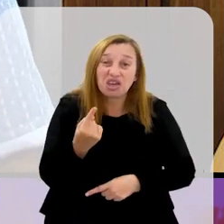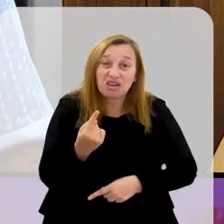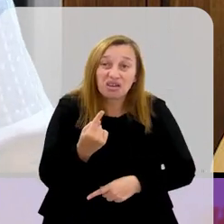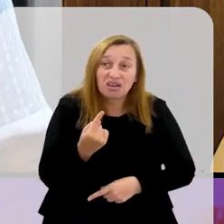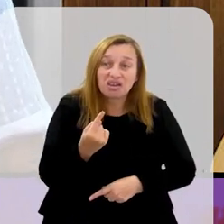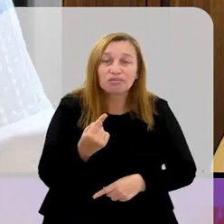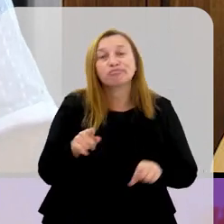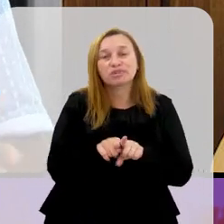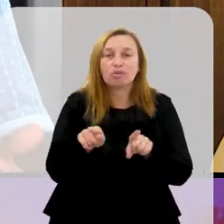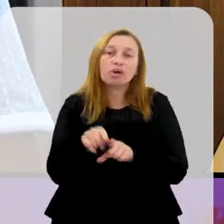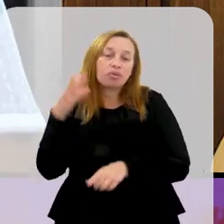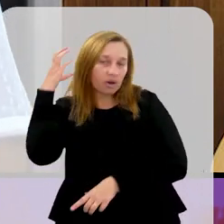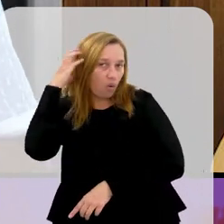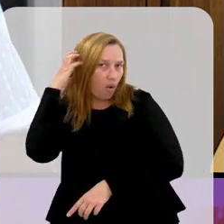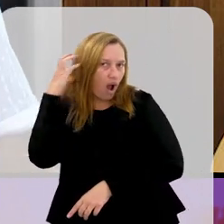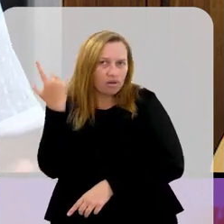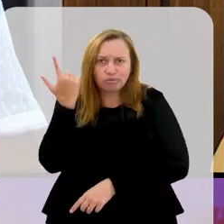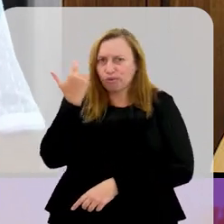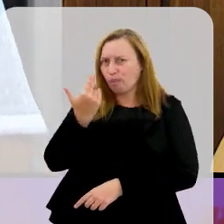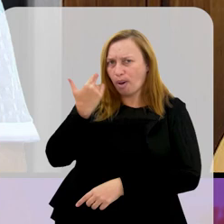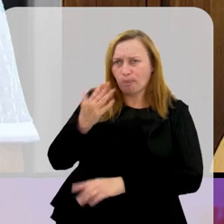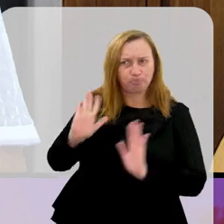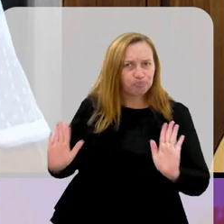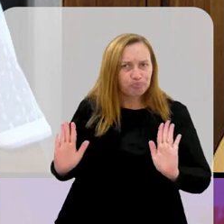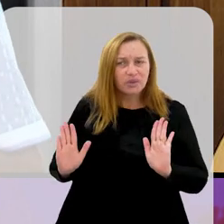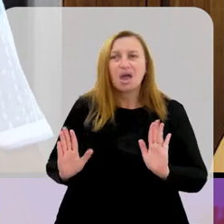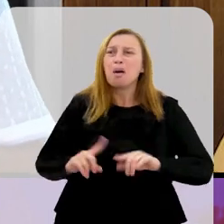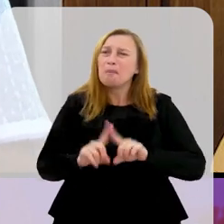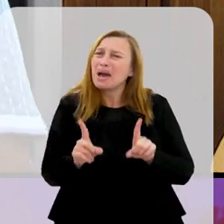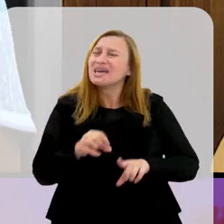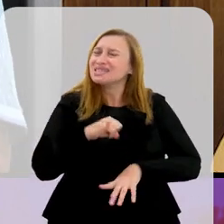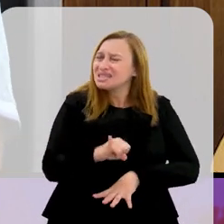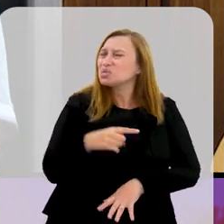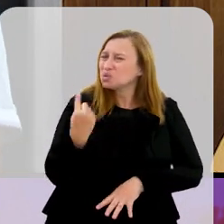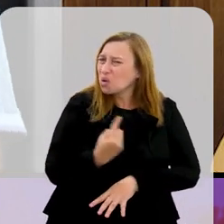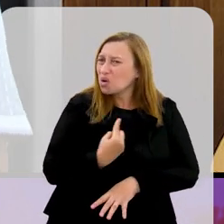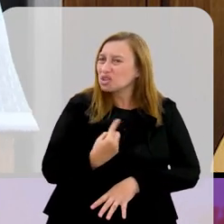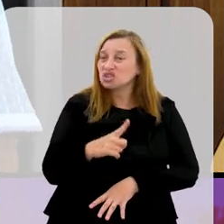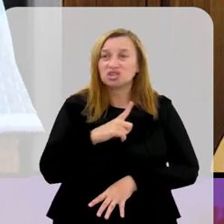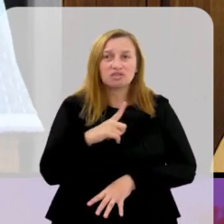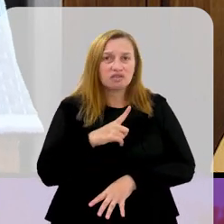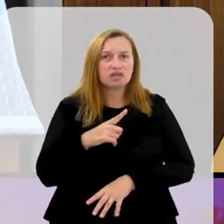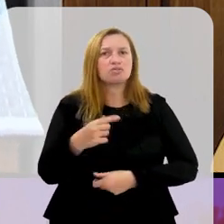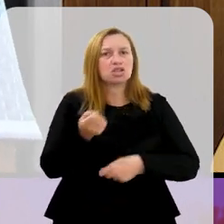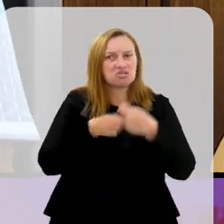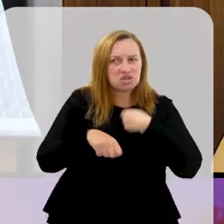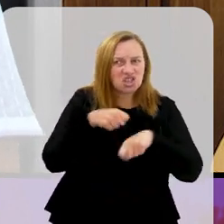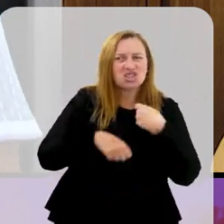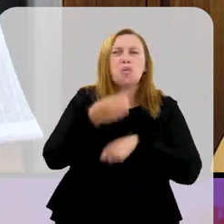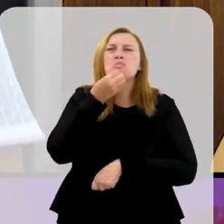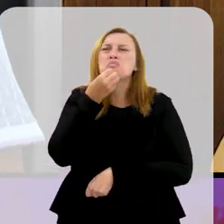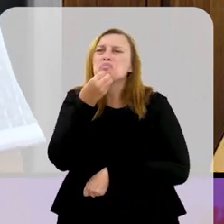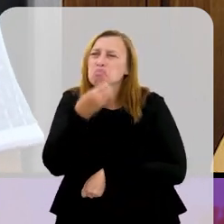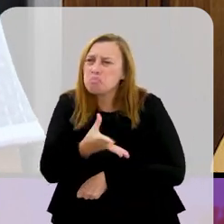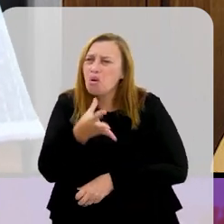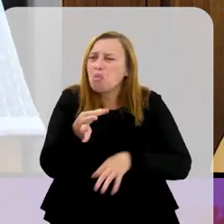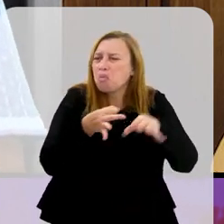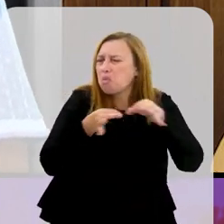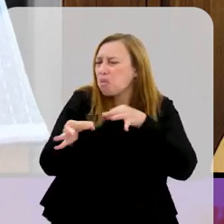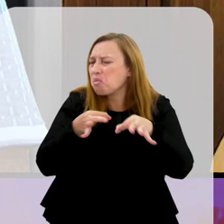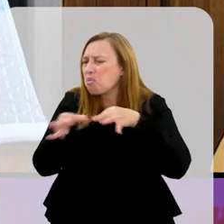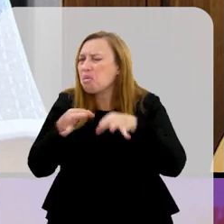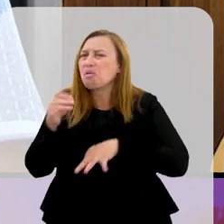pela televisão e, claro, ouvindo pelo rádio, isso é óbvio. Mas se nós tivéssemos uma administração,